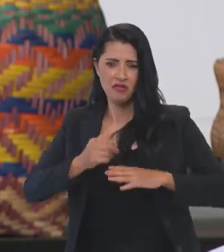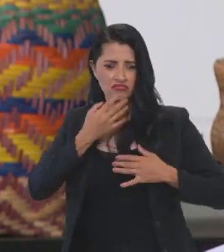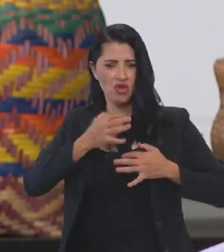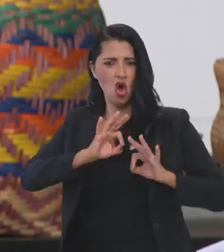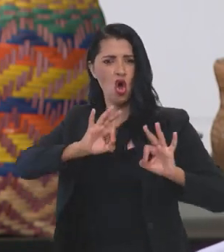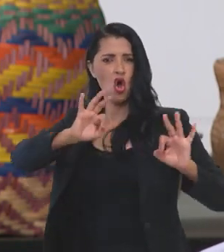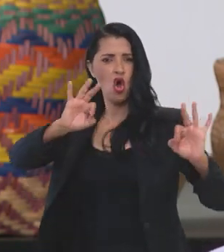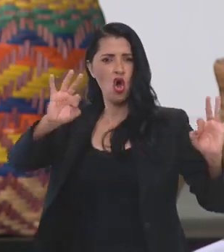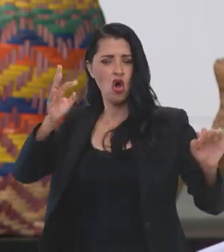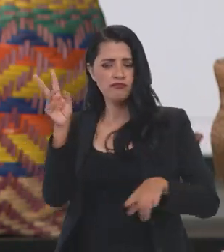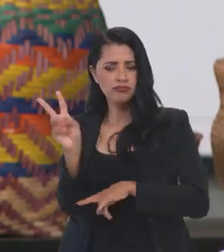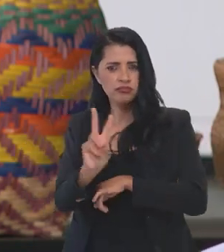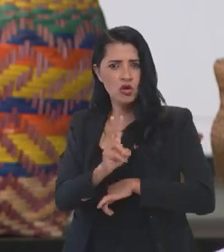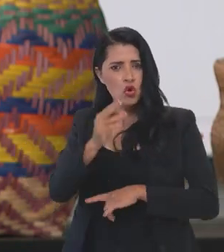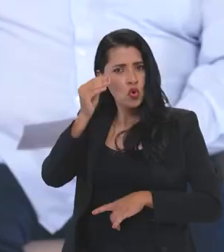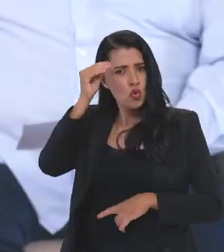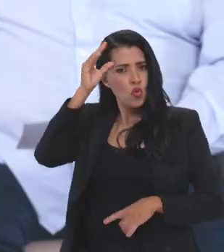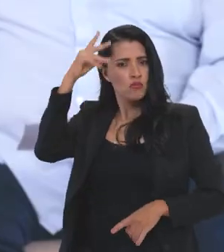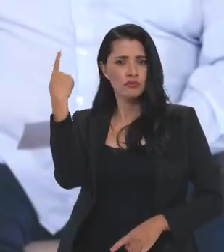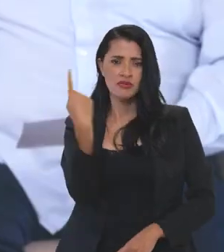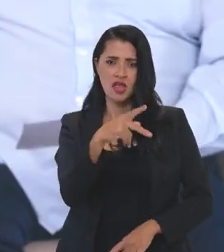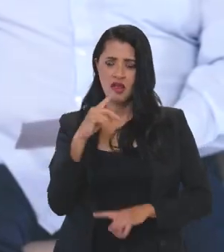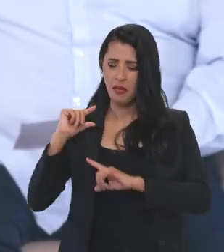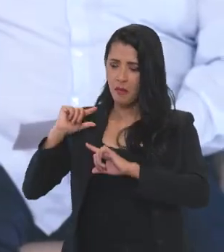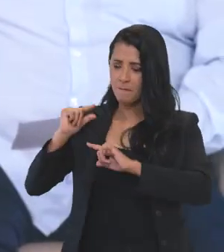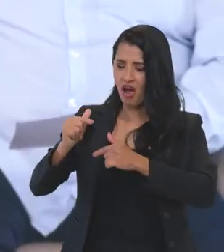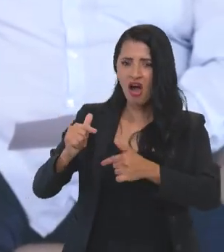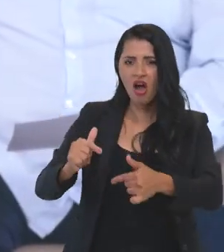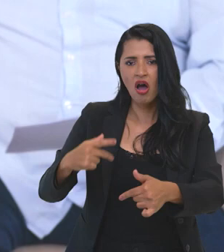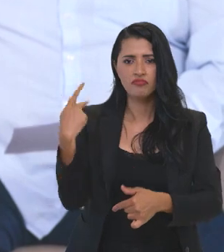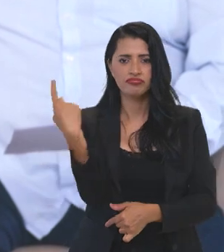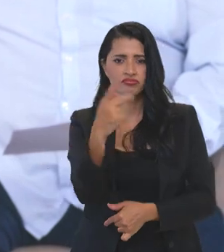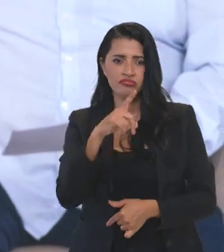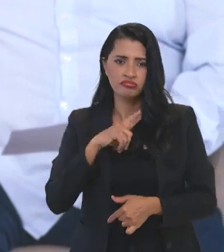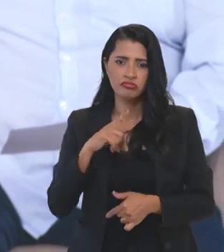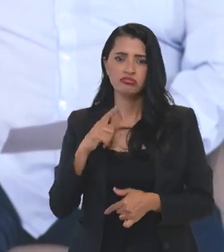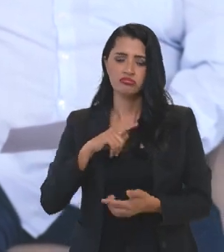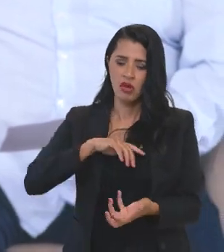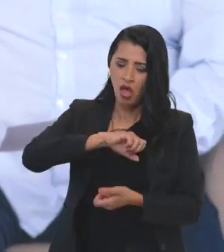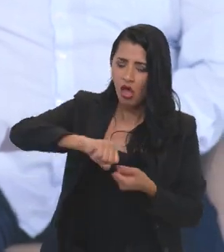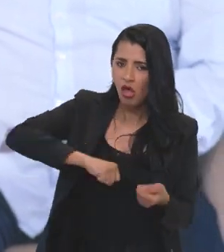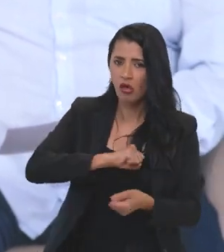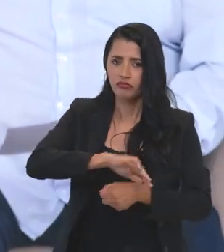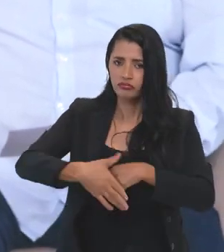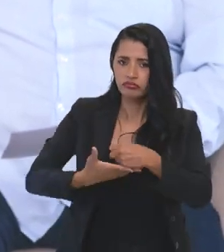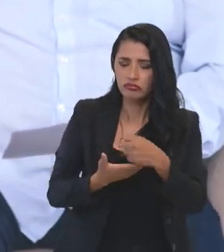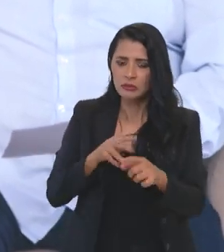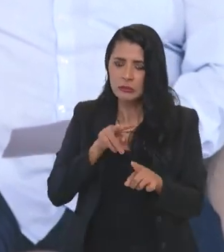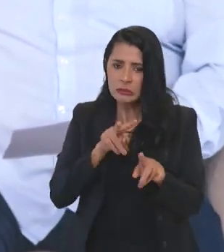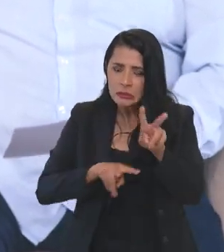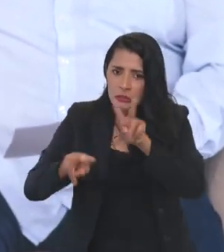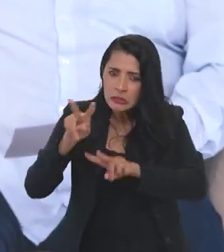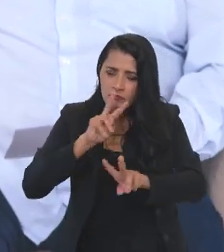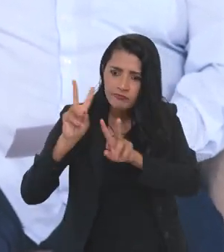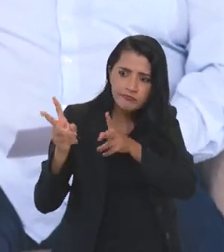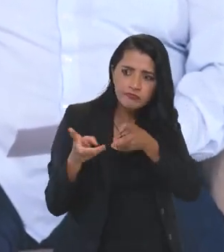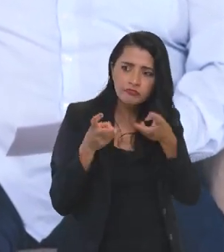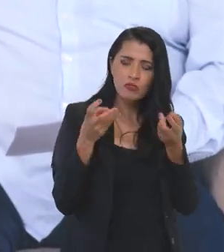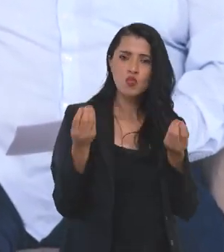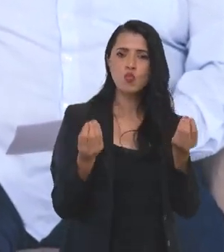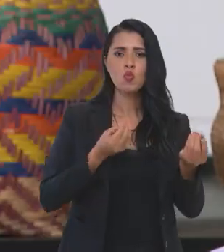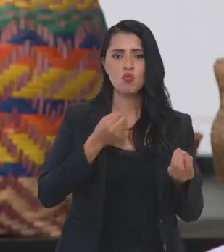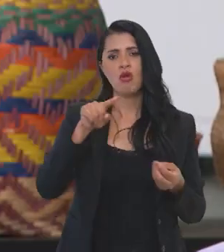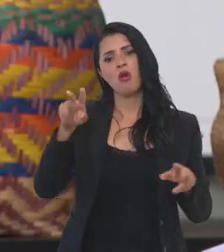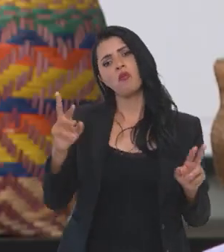boas práticas, com seus conhecimentos tradicionais, com seus maneiros sustentáveis, com a cosmovisão de que